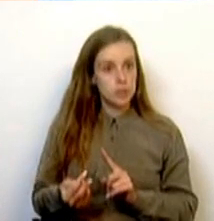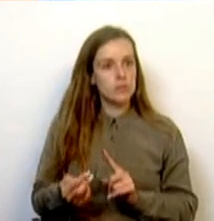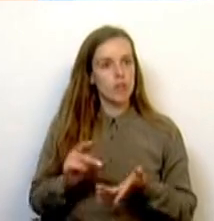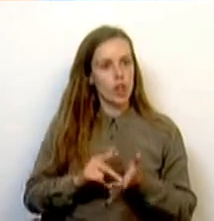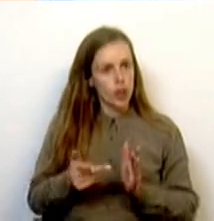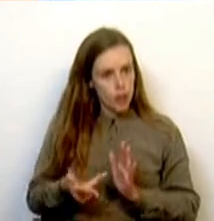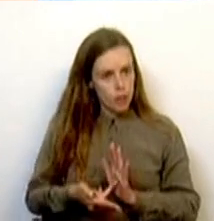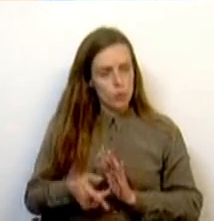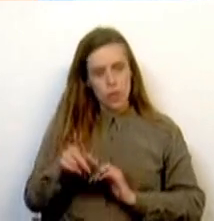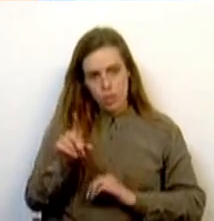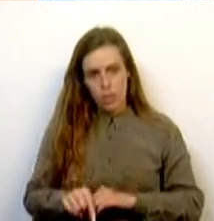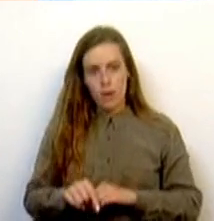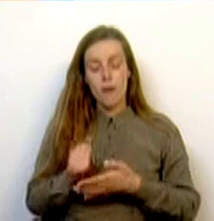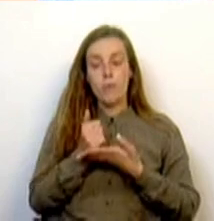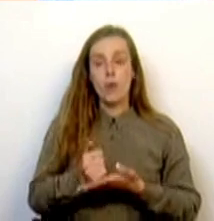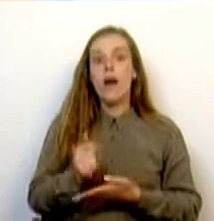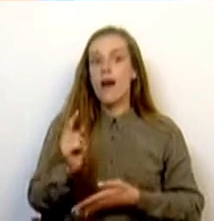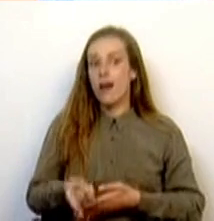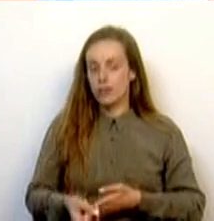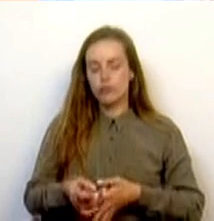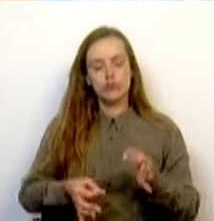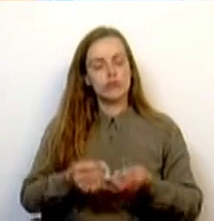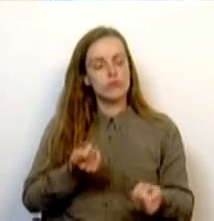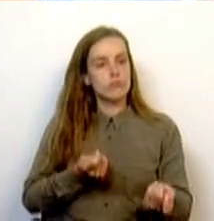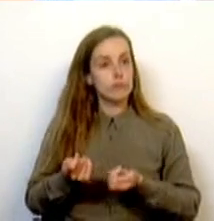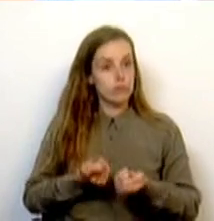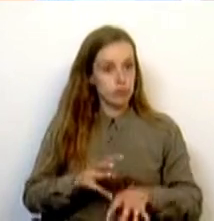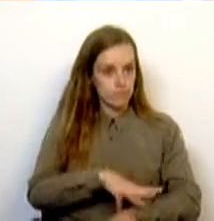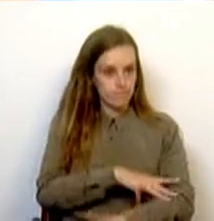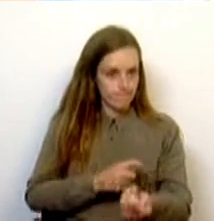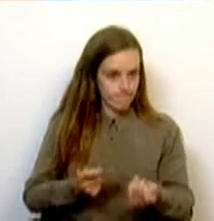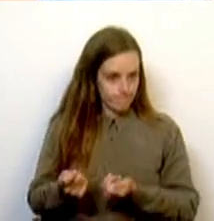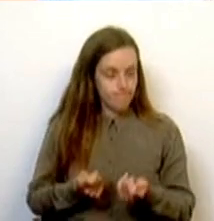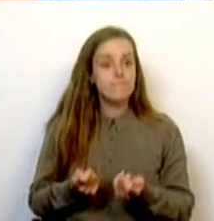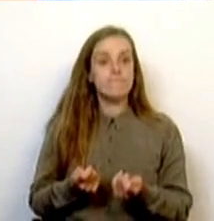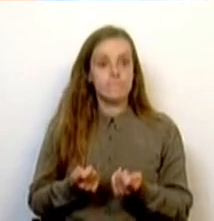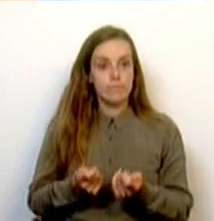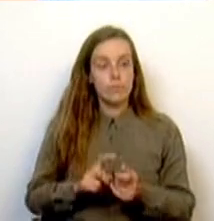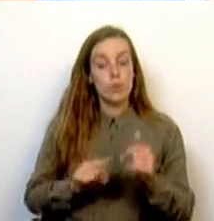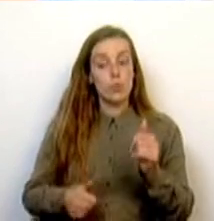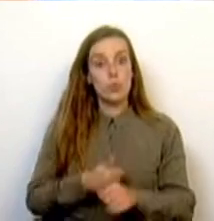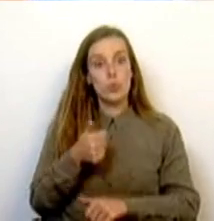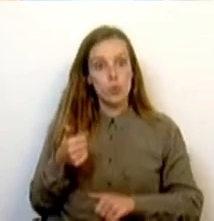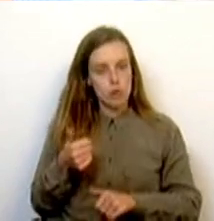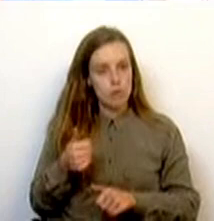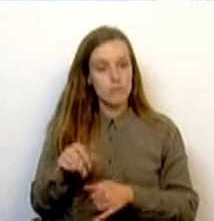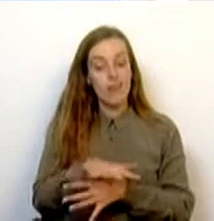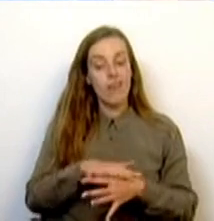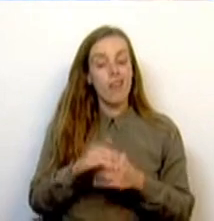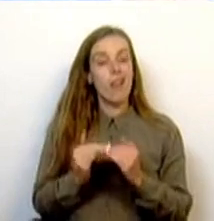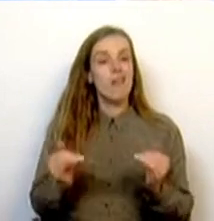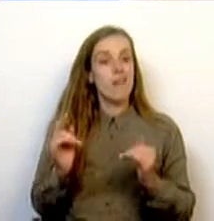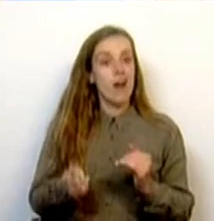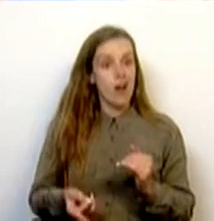tecnologias, apoiando a jurisdição administrativa, designadamente com melhorias ao nível das